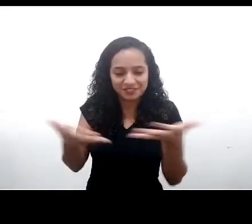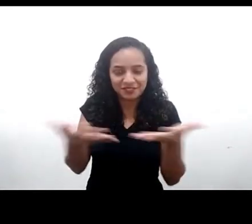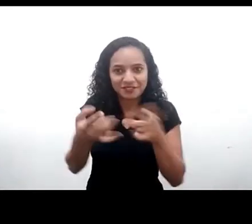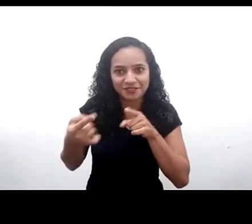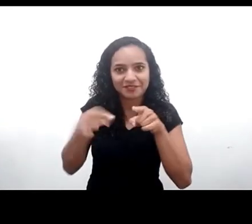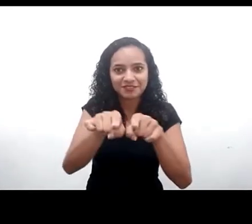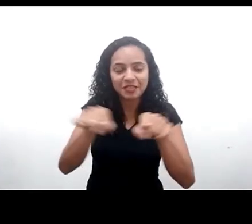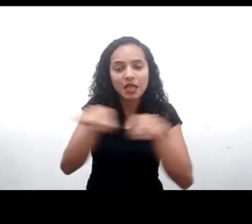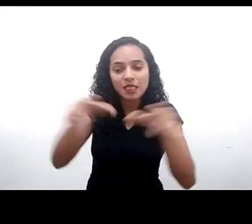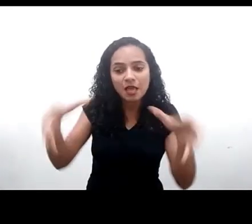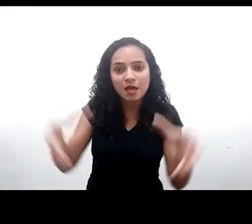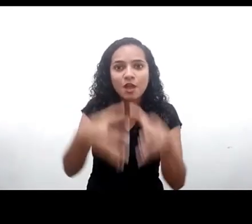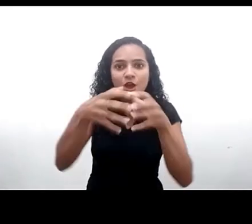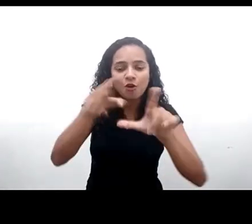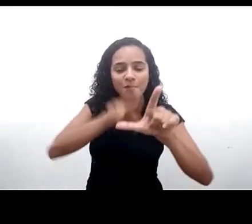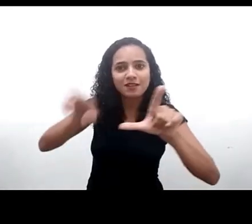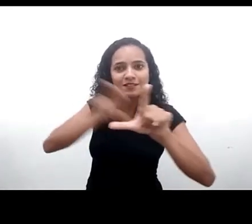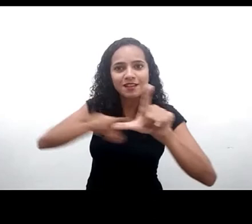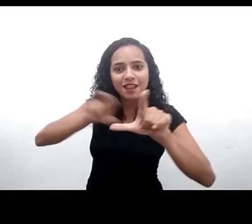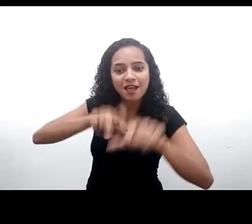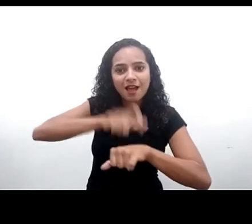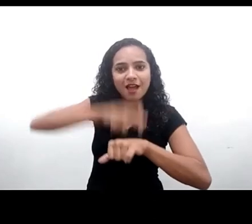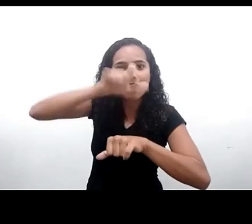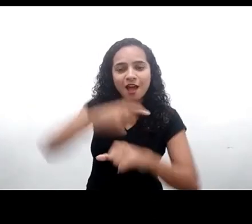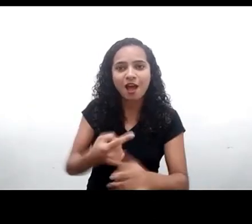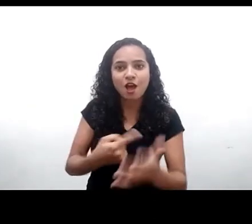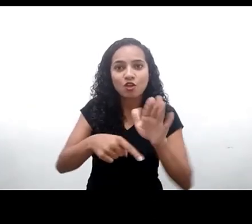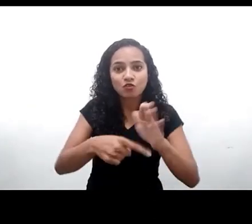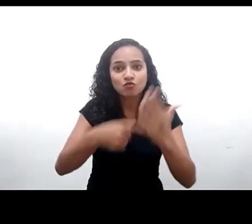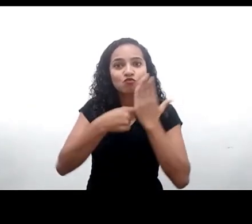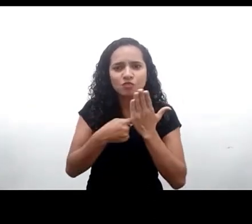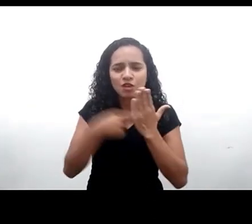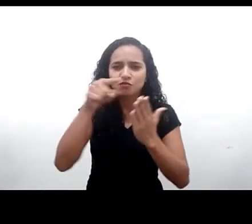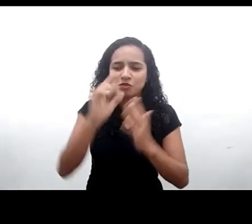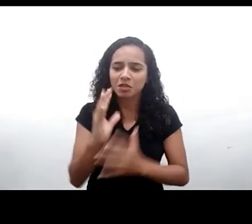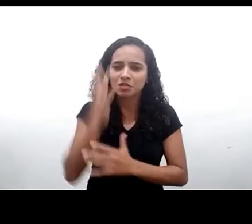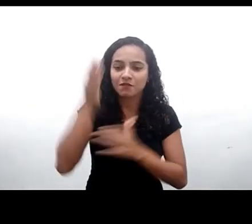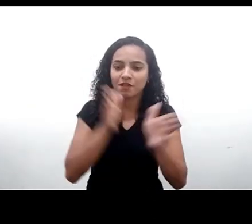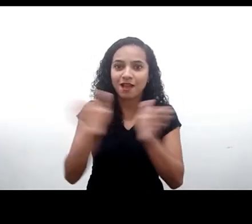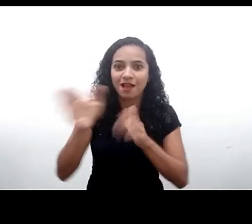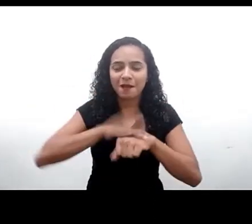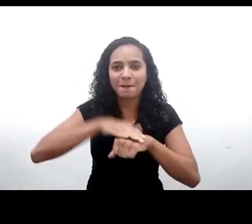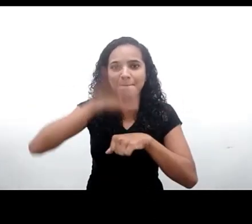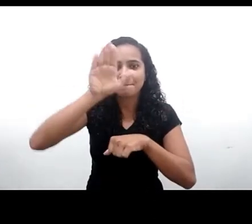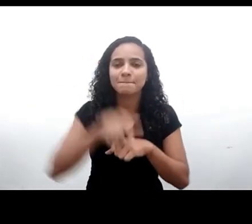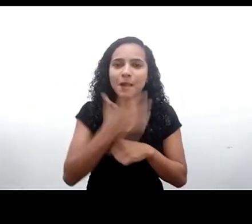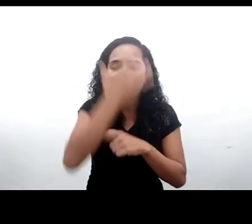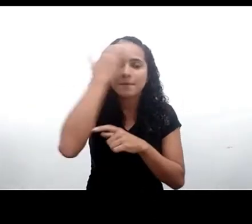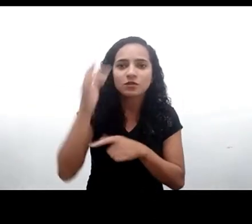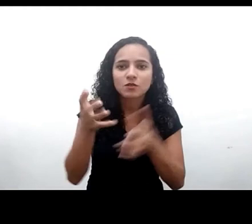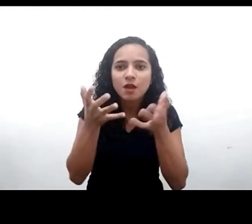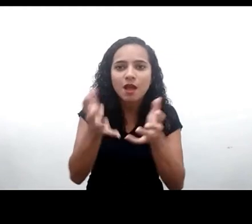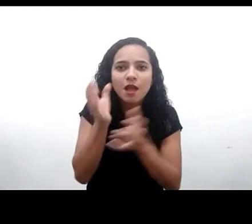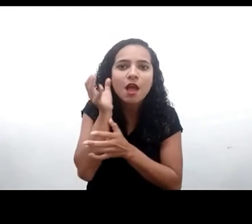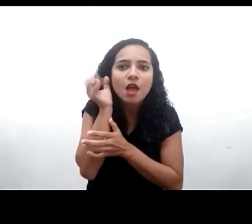responsável pelas legendas automáticas, que nos ajudam a tornar esse evento mais acessível. Para aqueles que quiserem escutar todo o evento